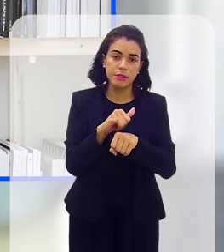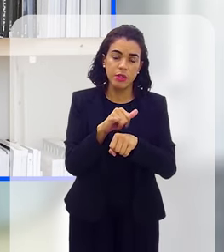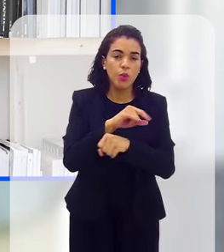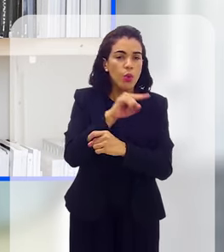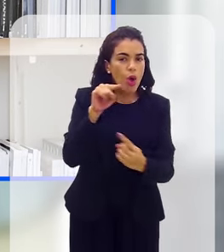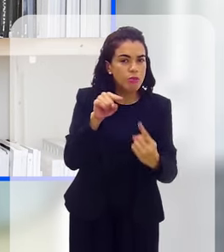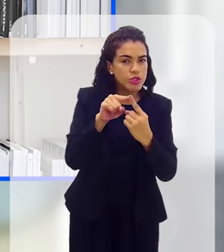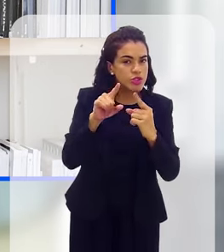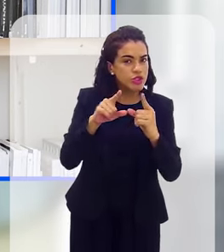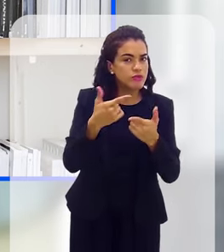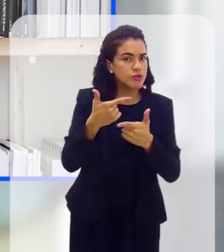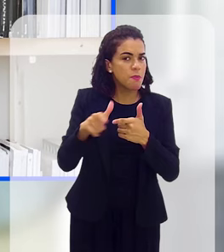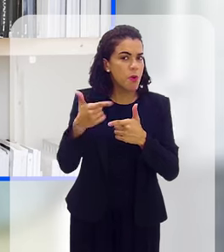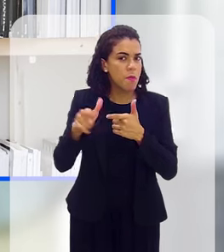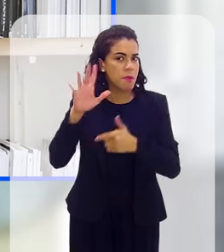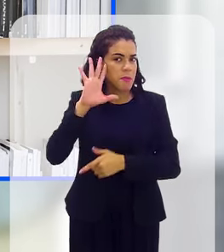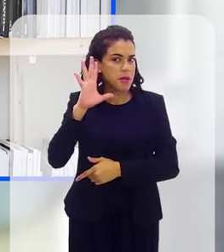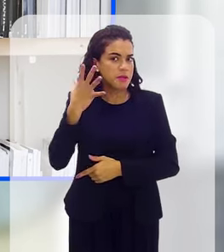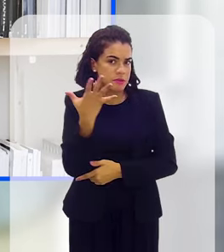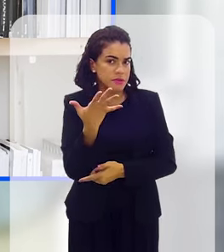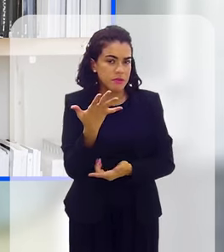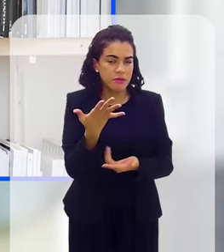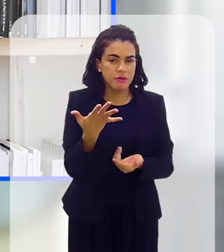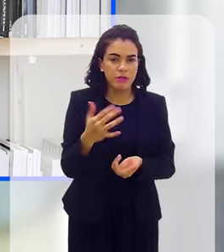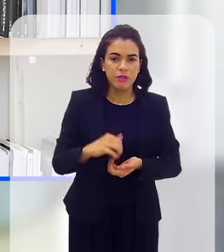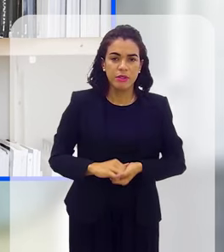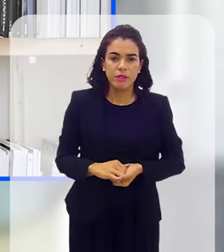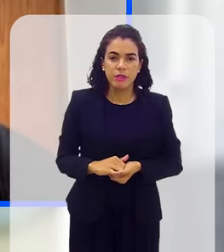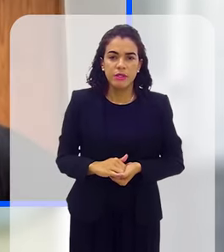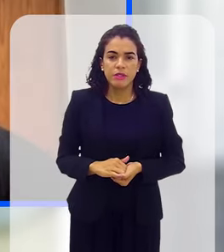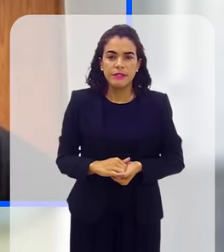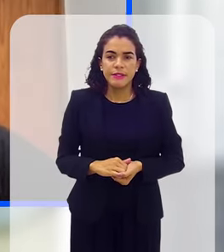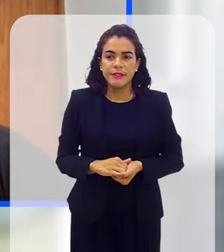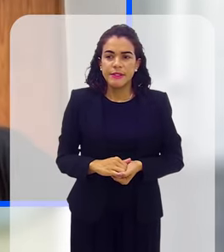diminuir esse problema? Qual a visão que você tem em relação a isso?